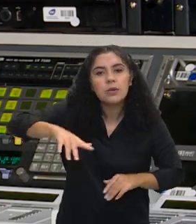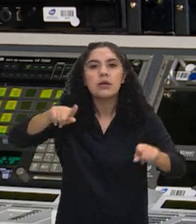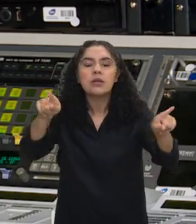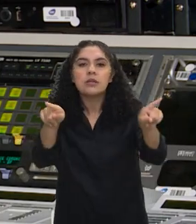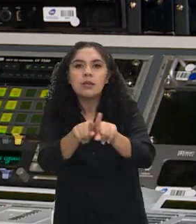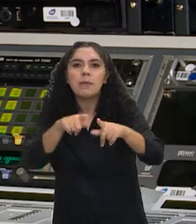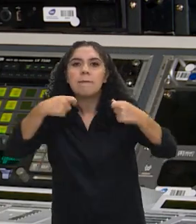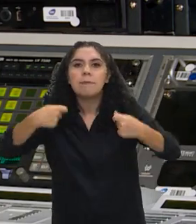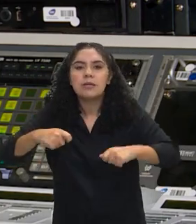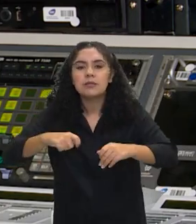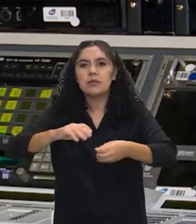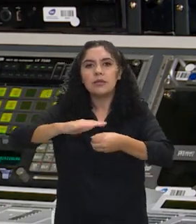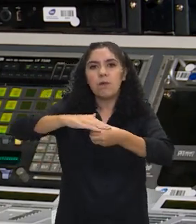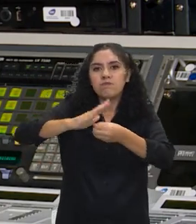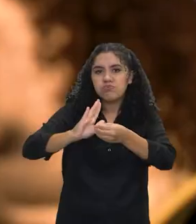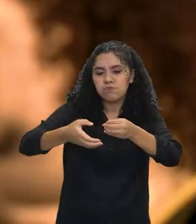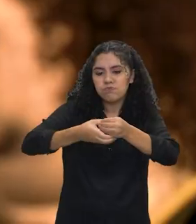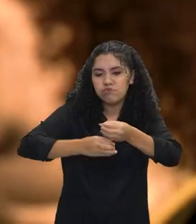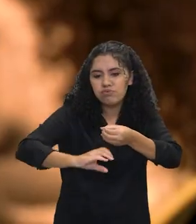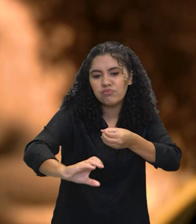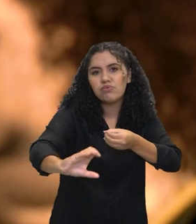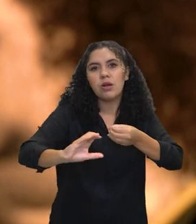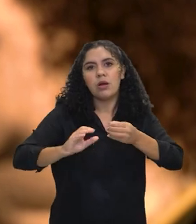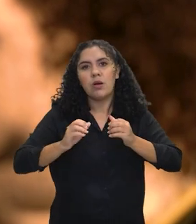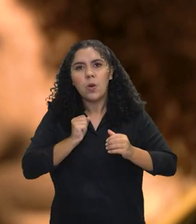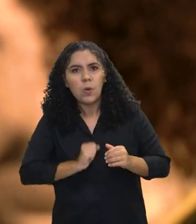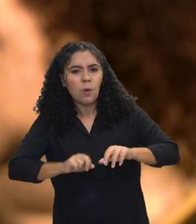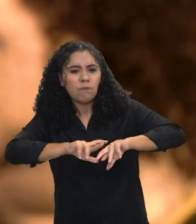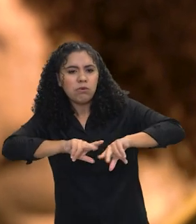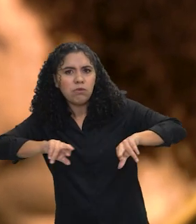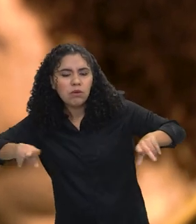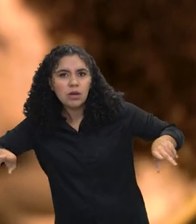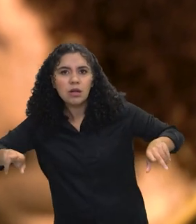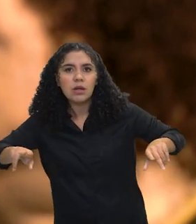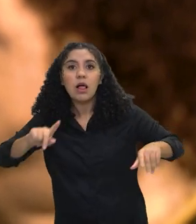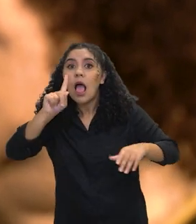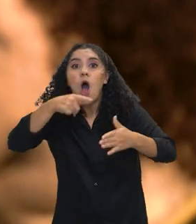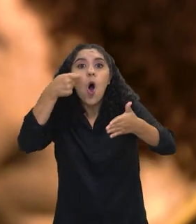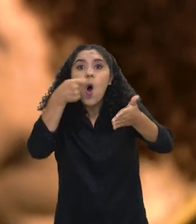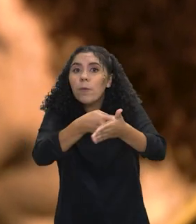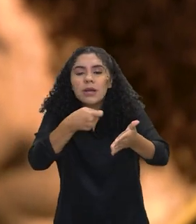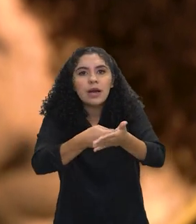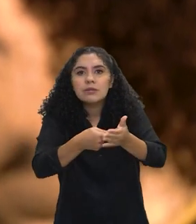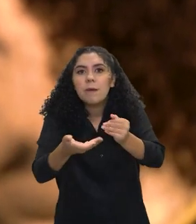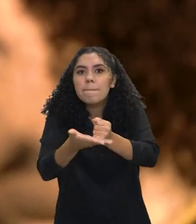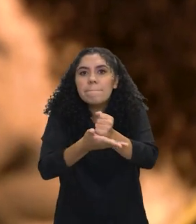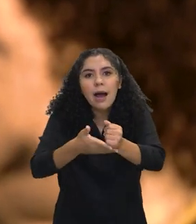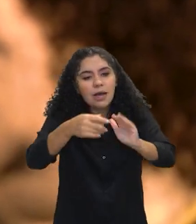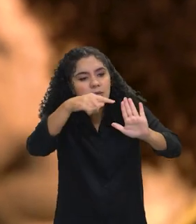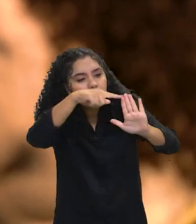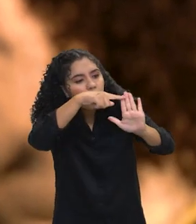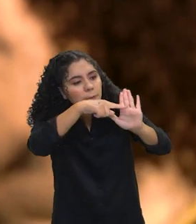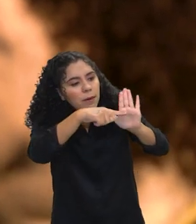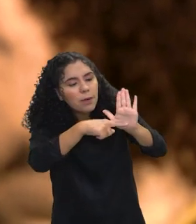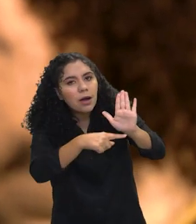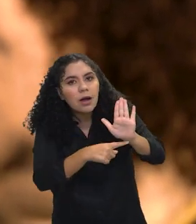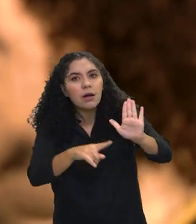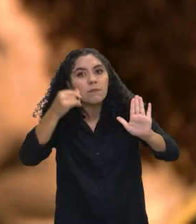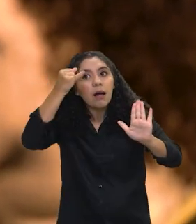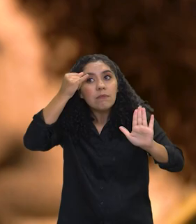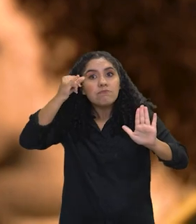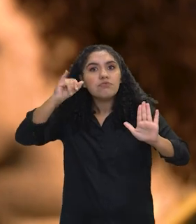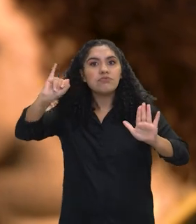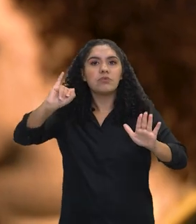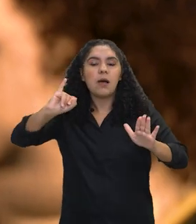vigilância sanitária, que eu tenha uma série de obrigações que são prévias, que são de prevenção, para que não aconteçam